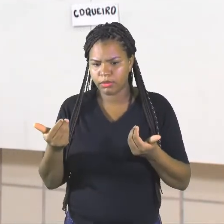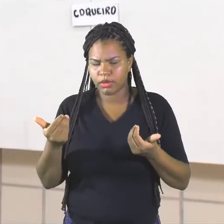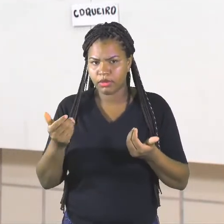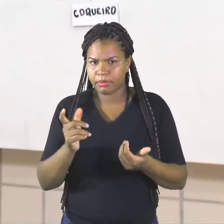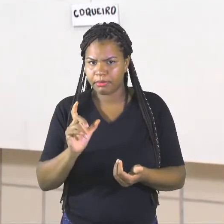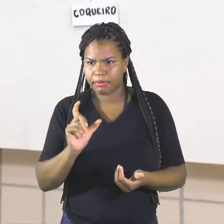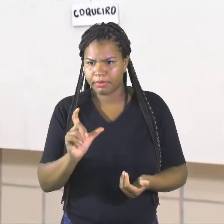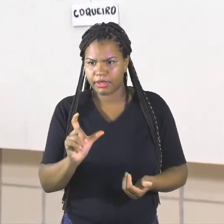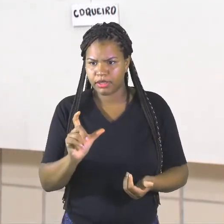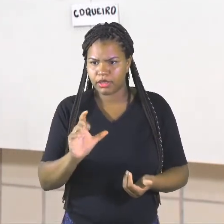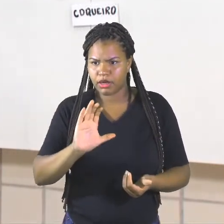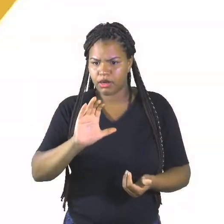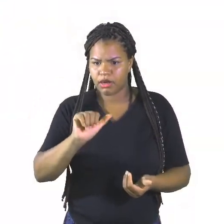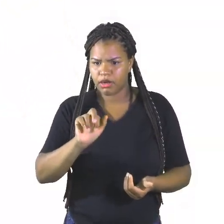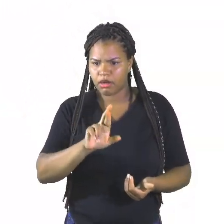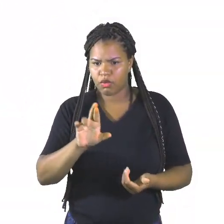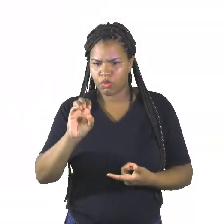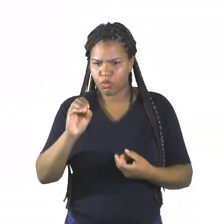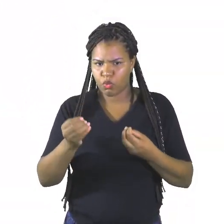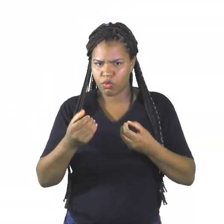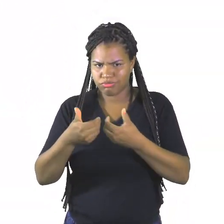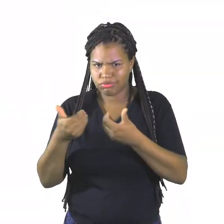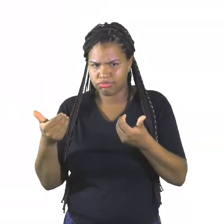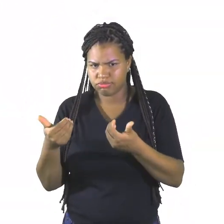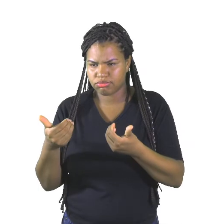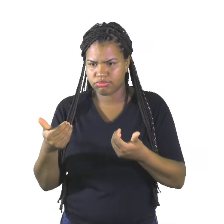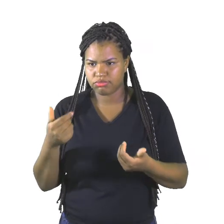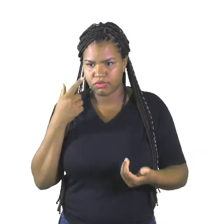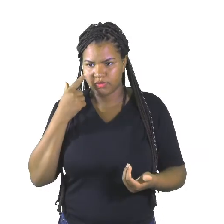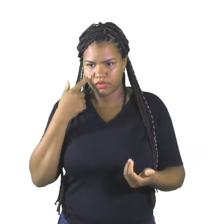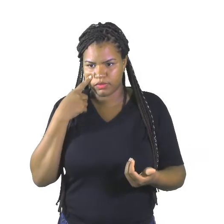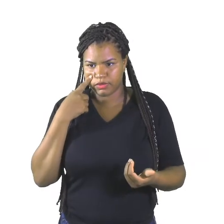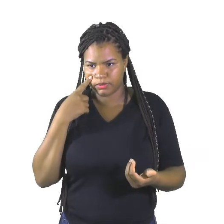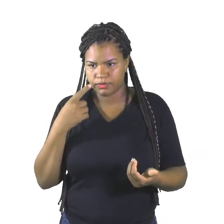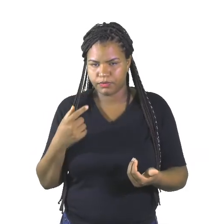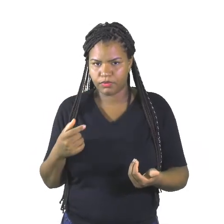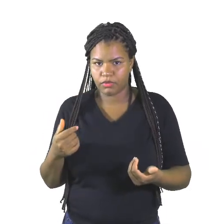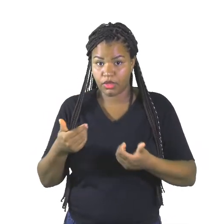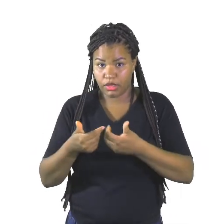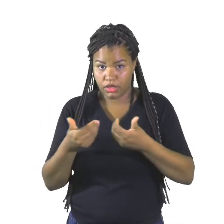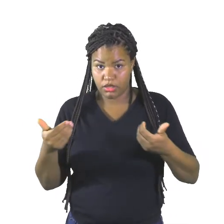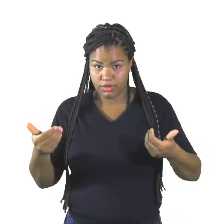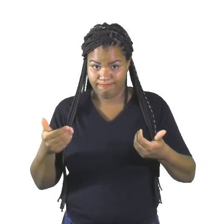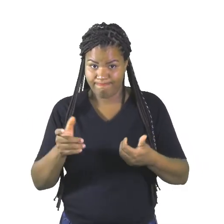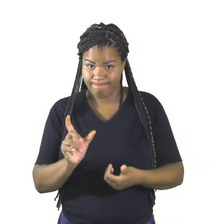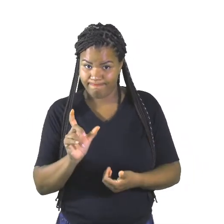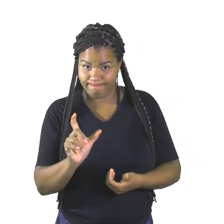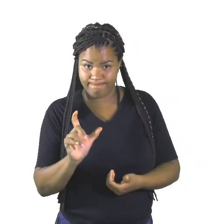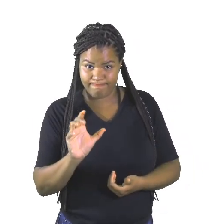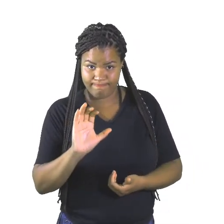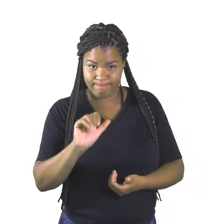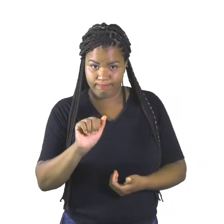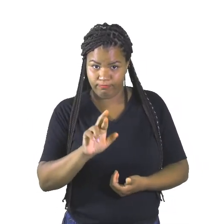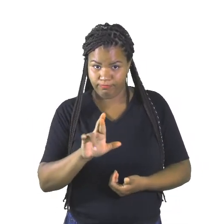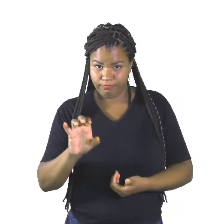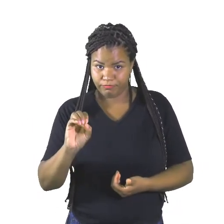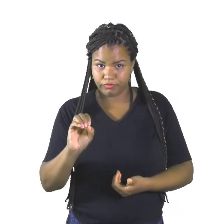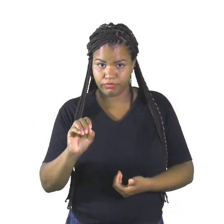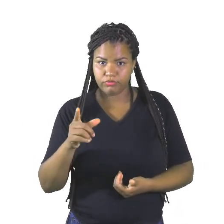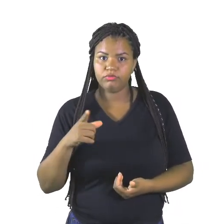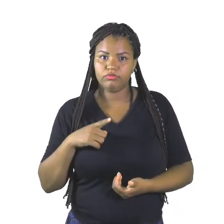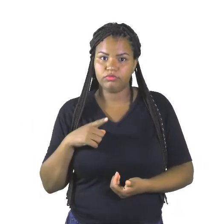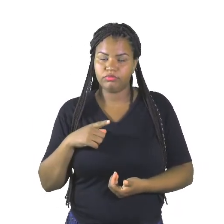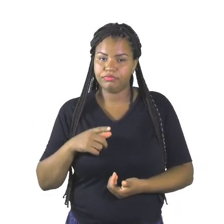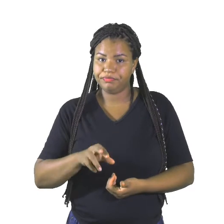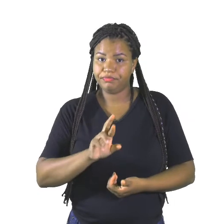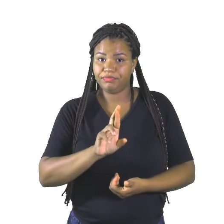palavra carro. Vamos ver? Quando você vai separar a palavra carro, gente, os R's, eles